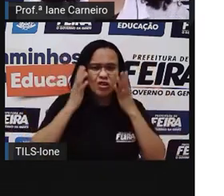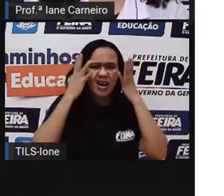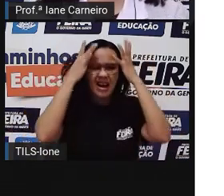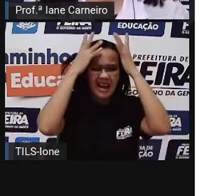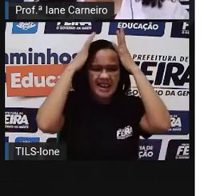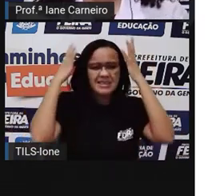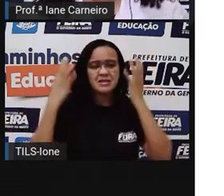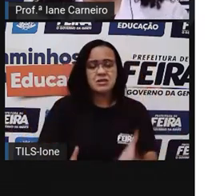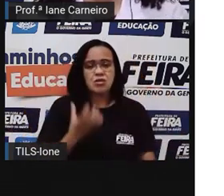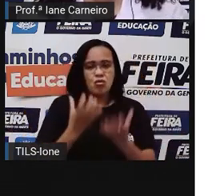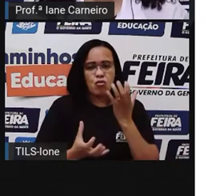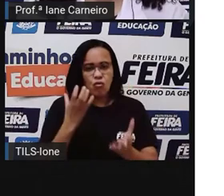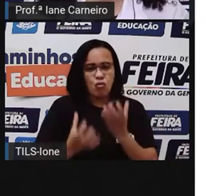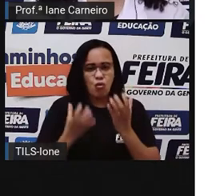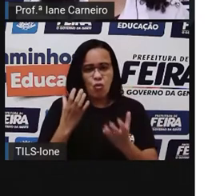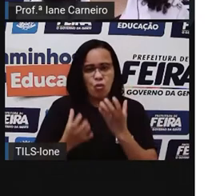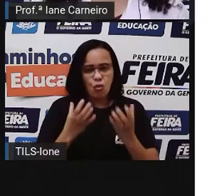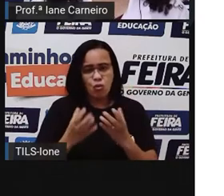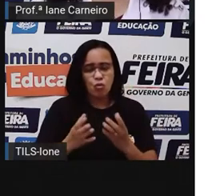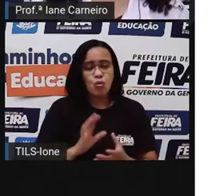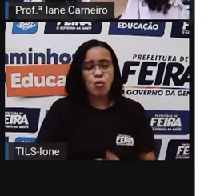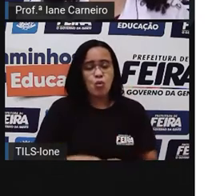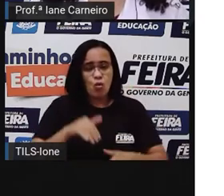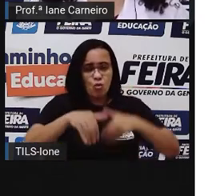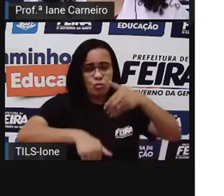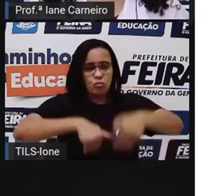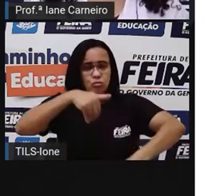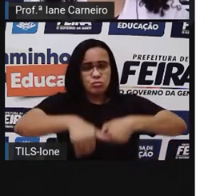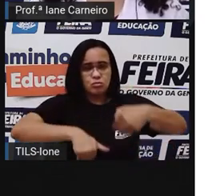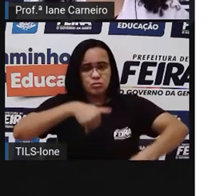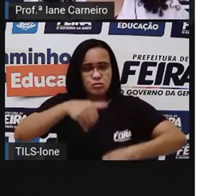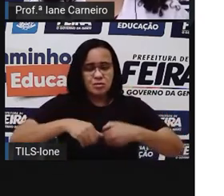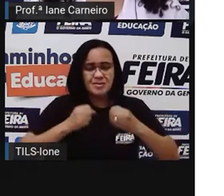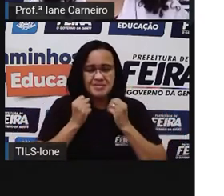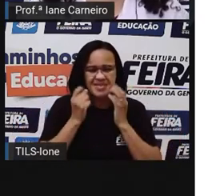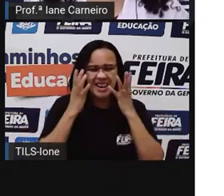a mula sem cabeça. Ou D, o curupira.